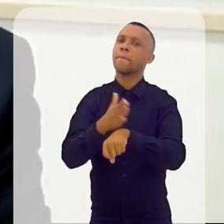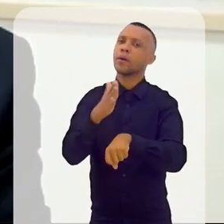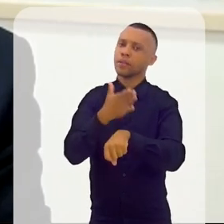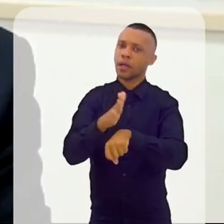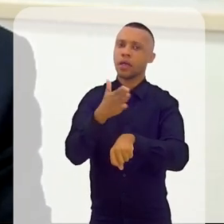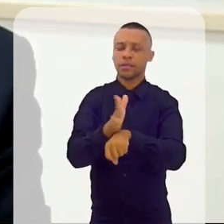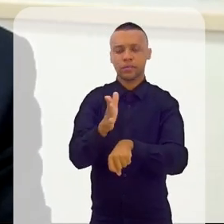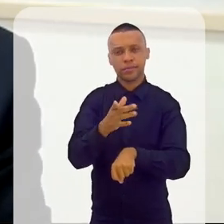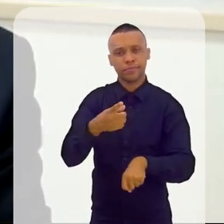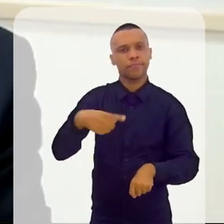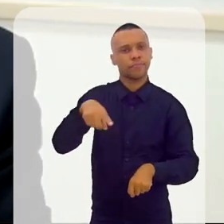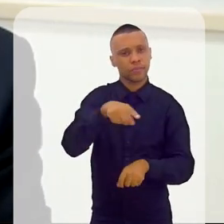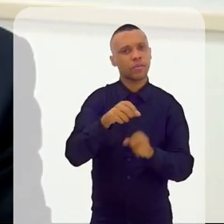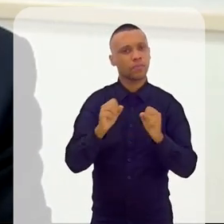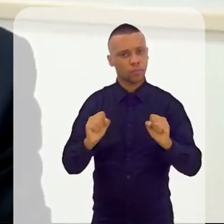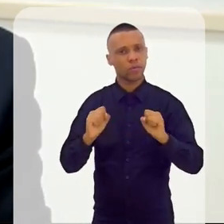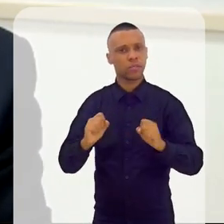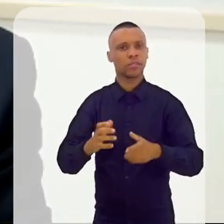prática